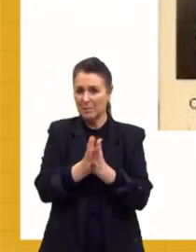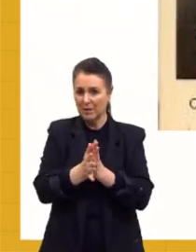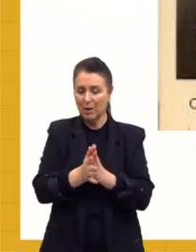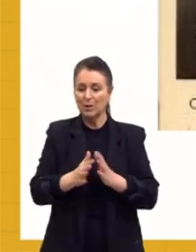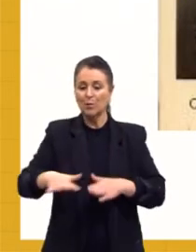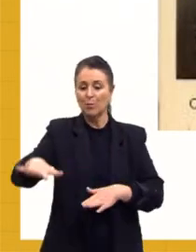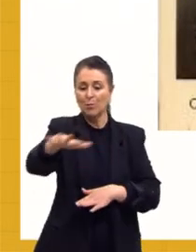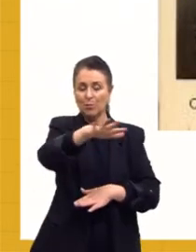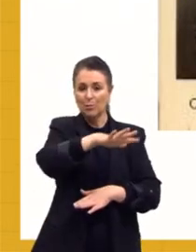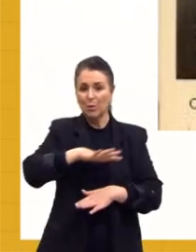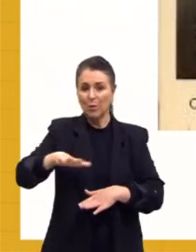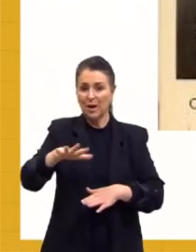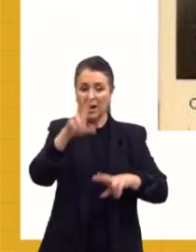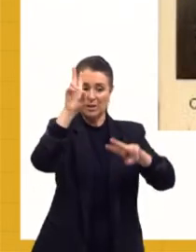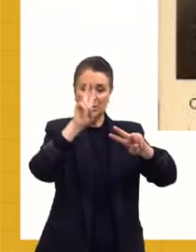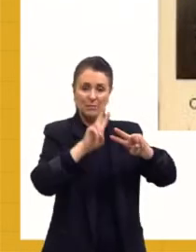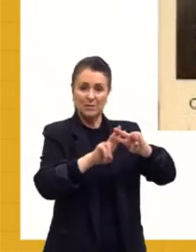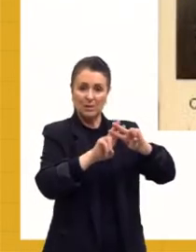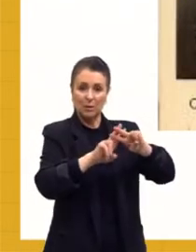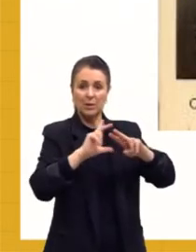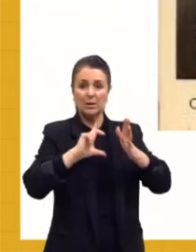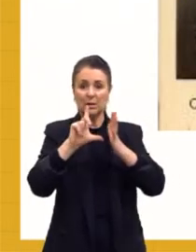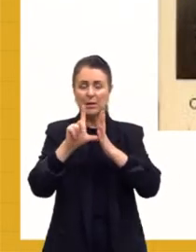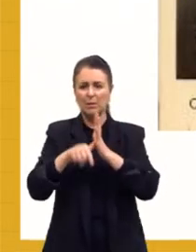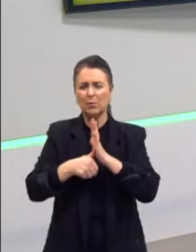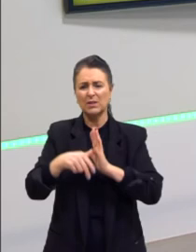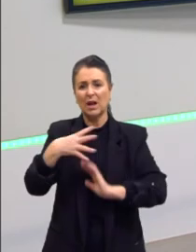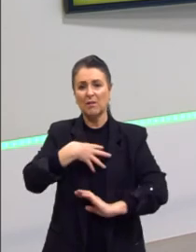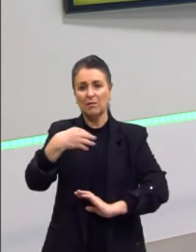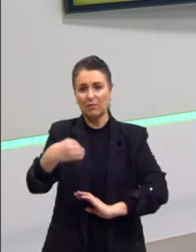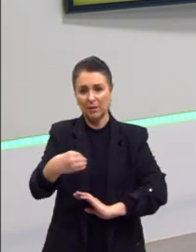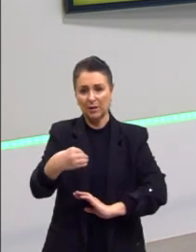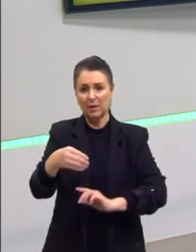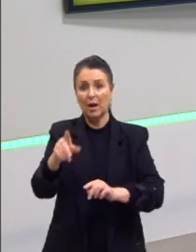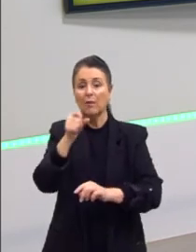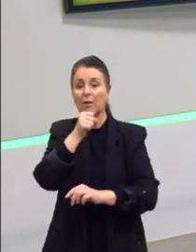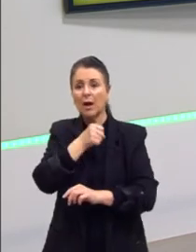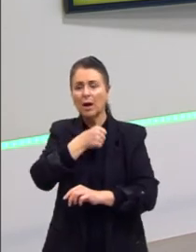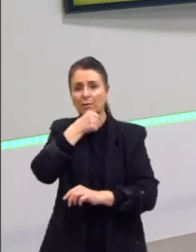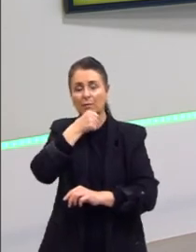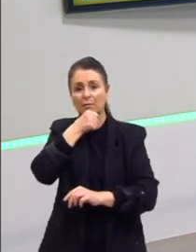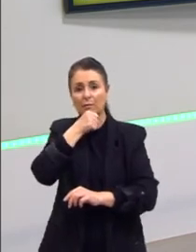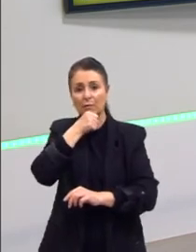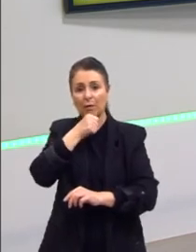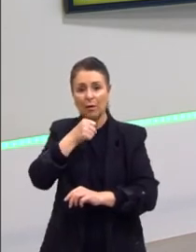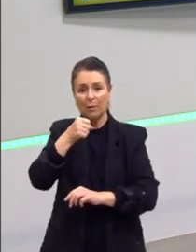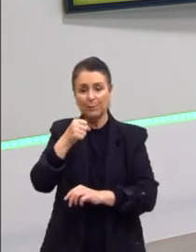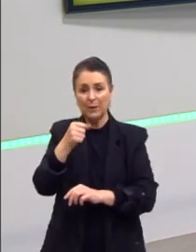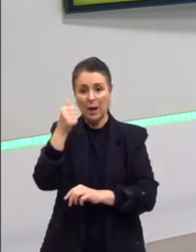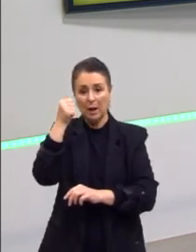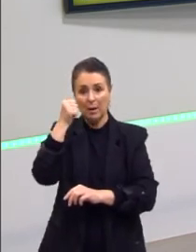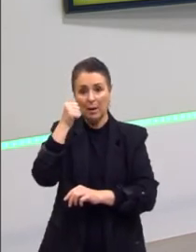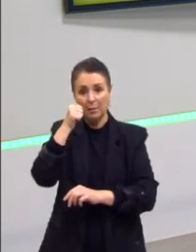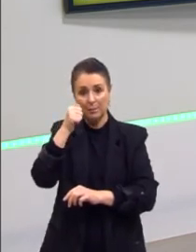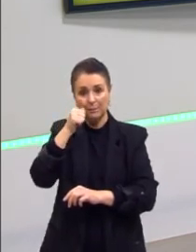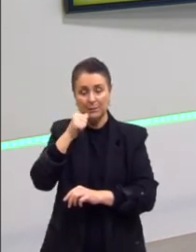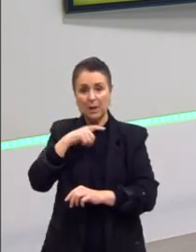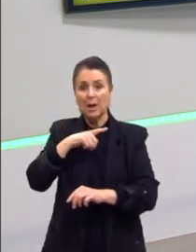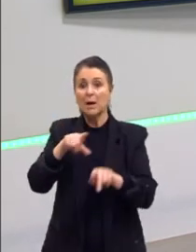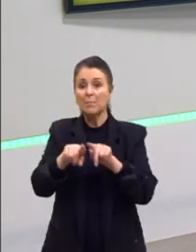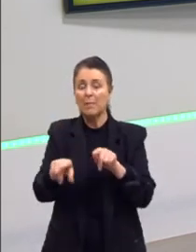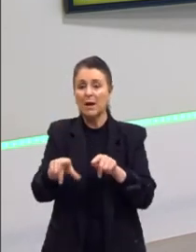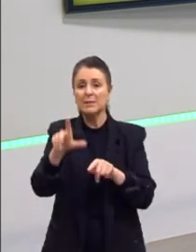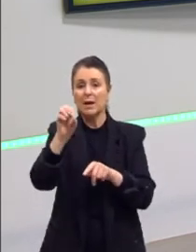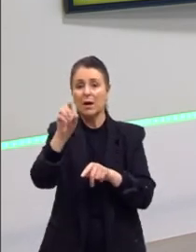concentração, depois a filha dela é mandada para ser criada pela vó, pela mãe da Olga, mas a Olga é executada em